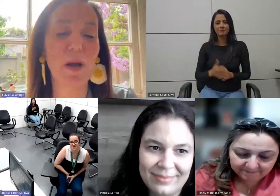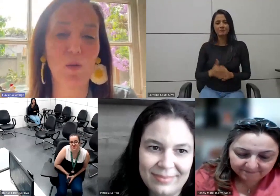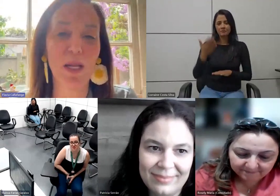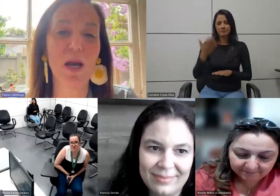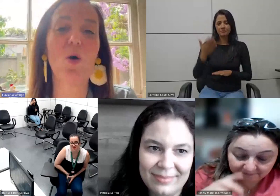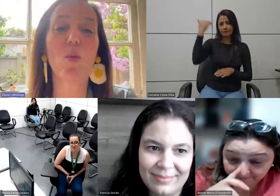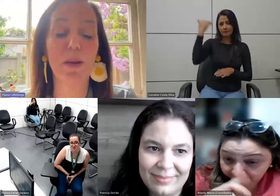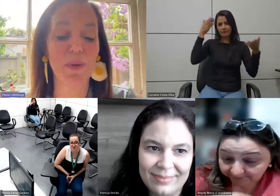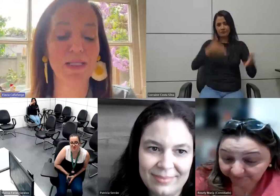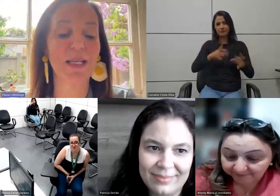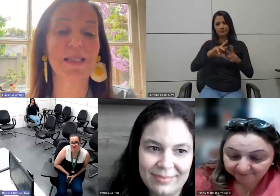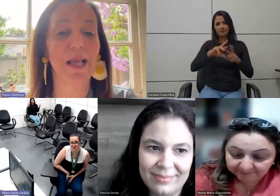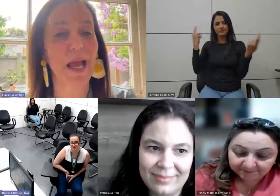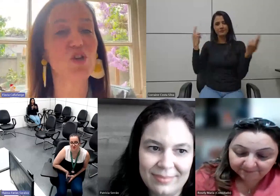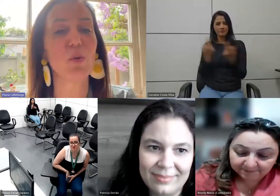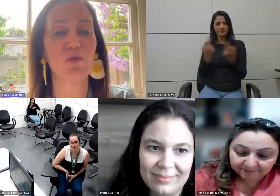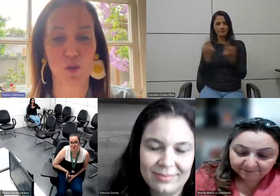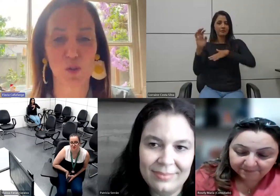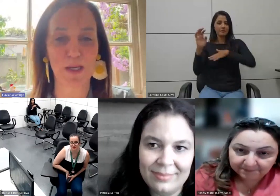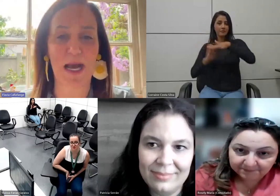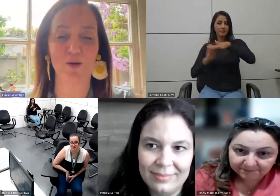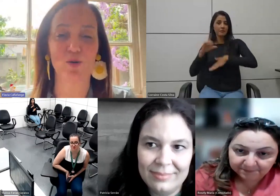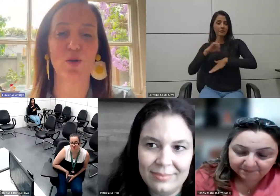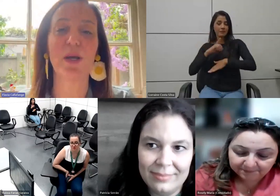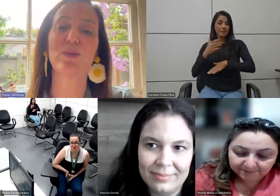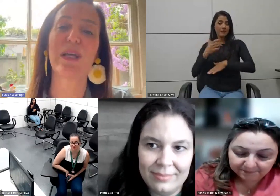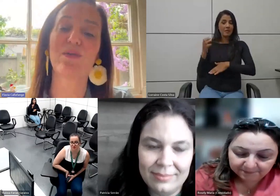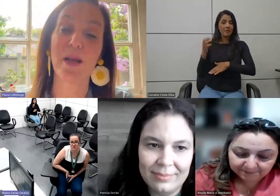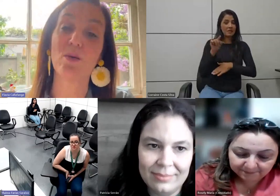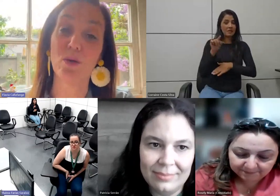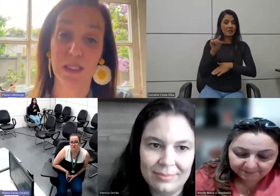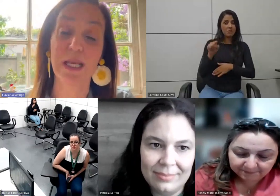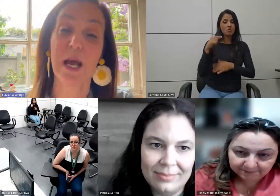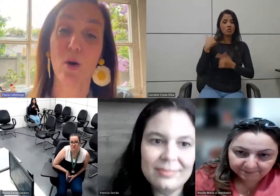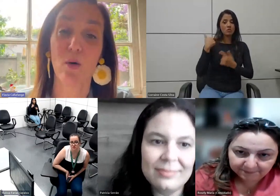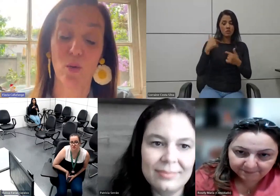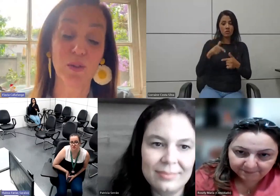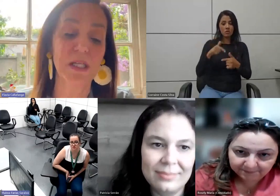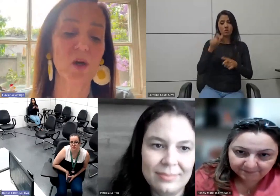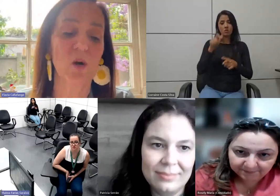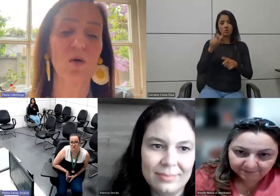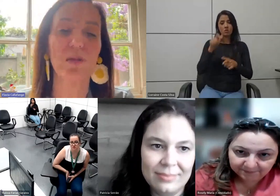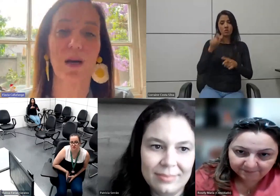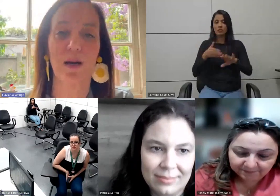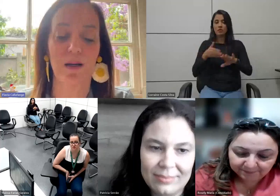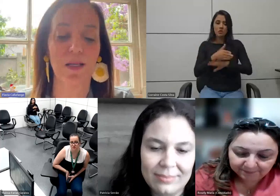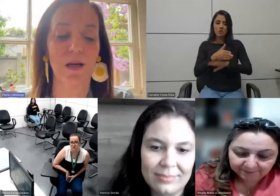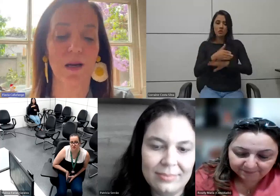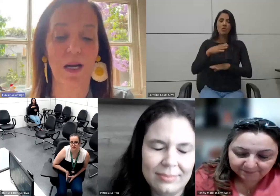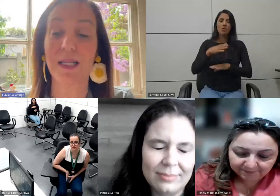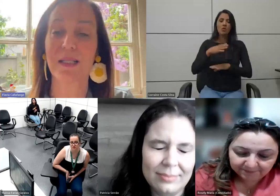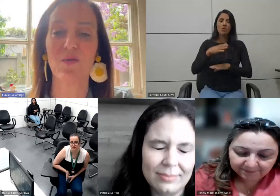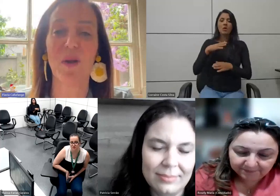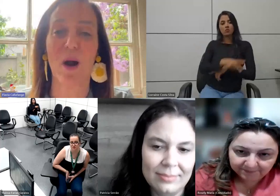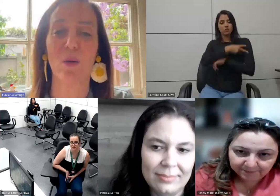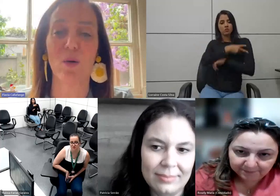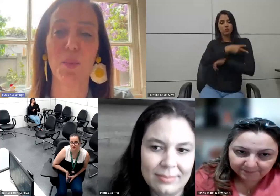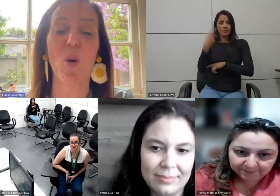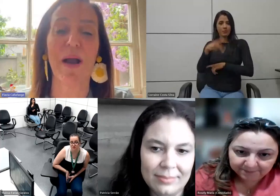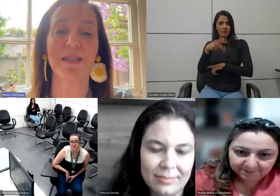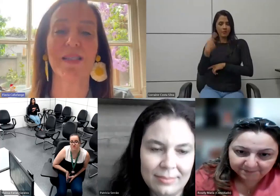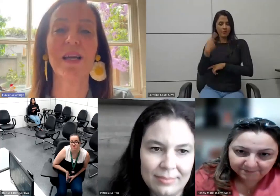participei de uma reunião com uma empresa que tem 10 mil funcionários e eu tava eu e o CEO da HD